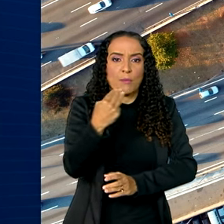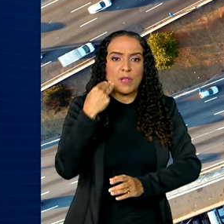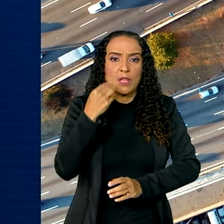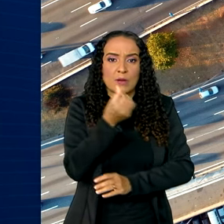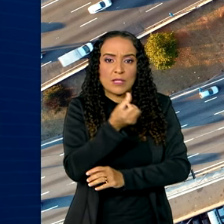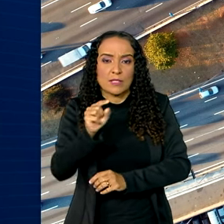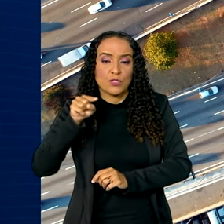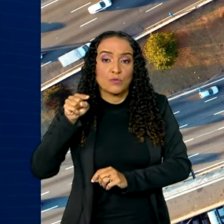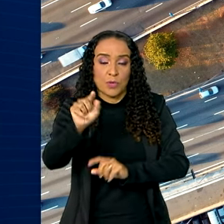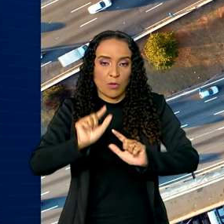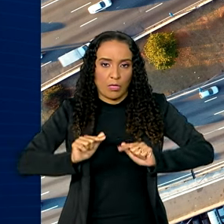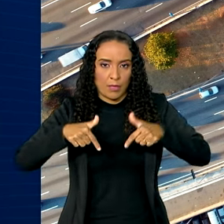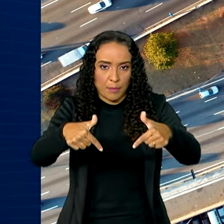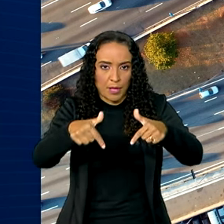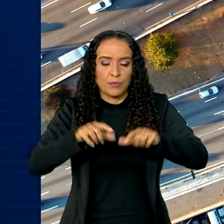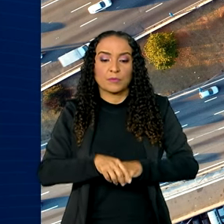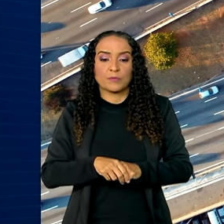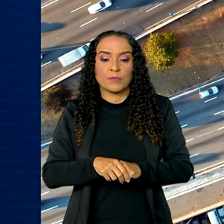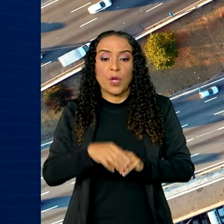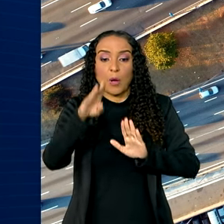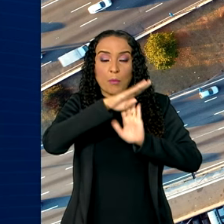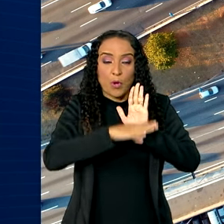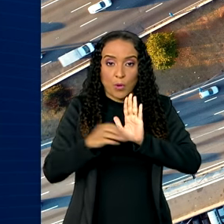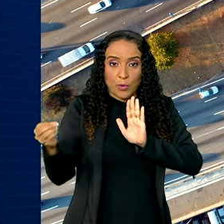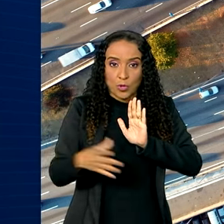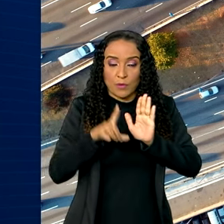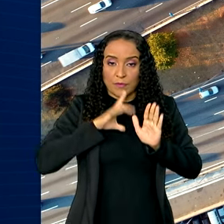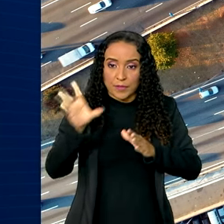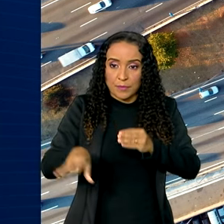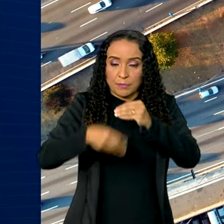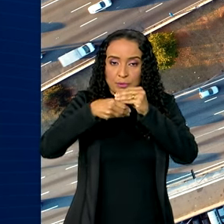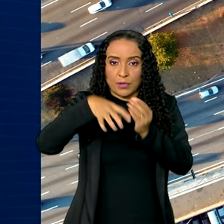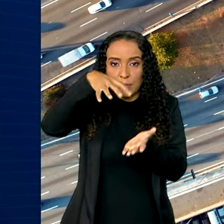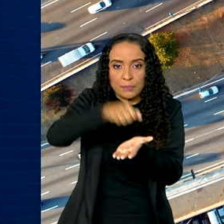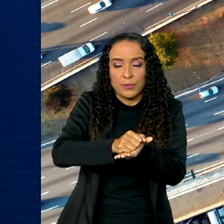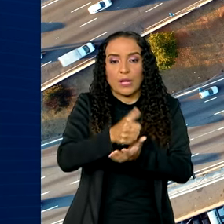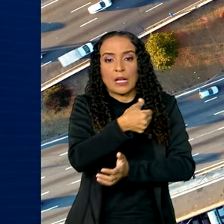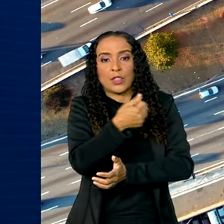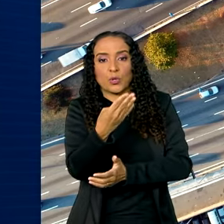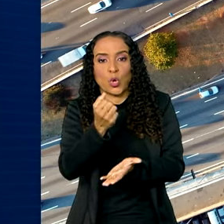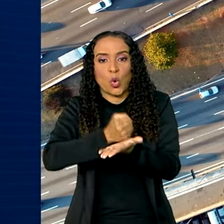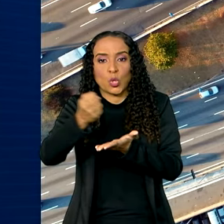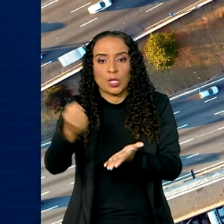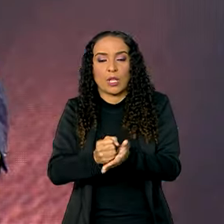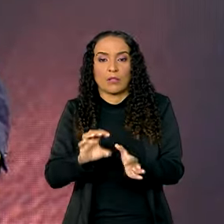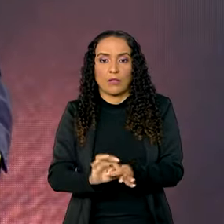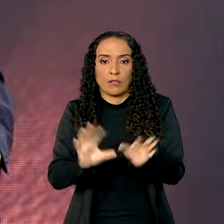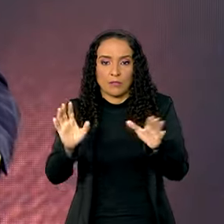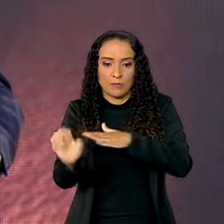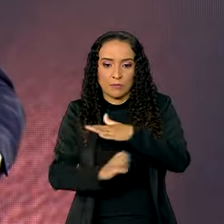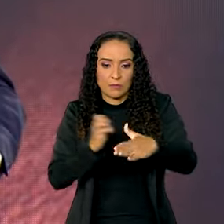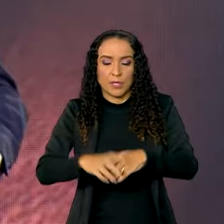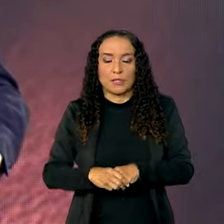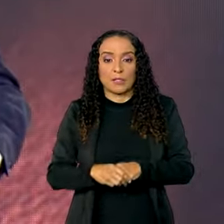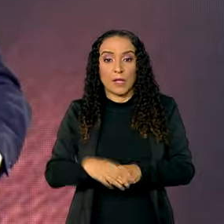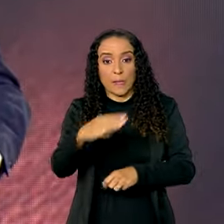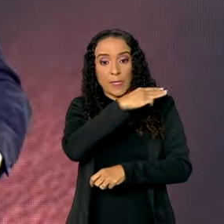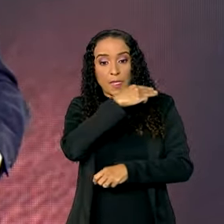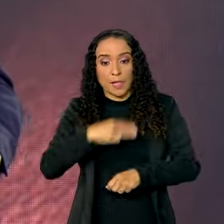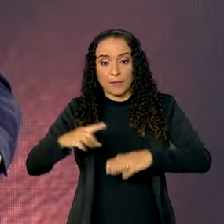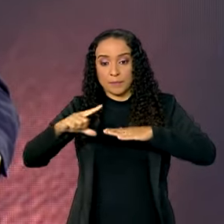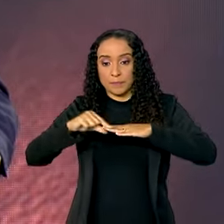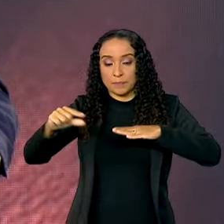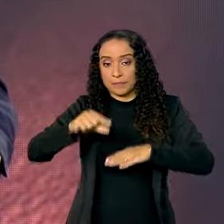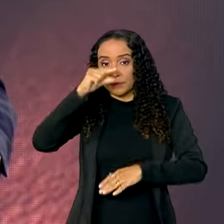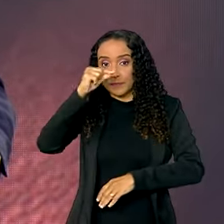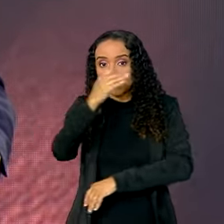600 mil empregos. O novo programa já conta com a adesão de 14 contratos de concessão. Segundo o ministro da Casa